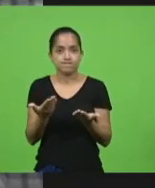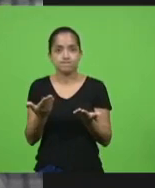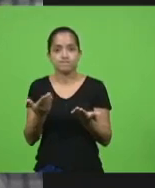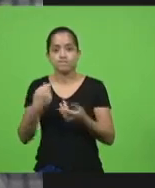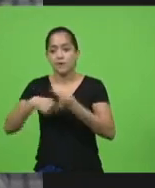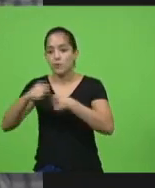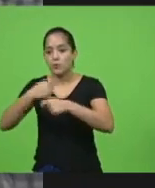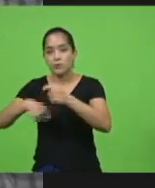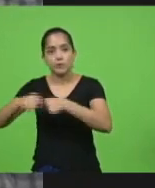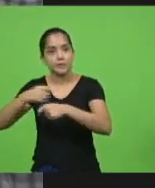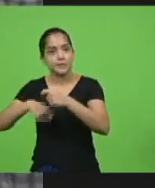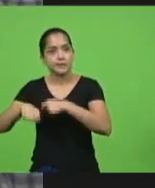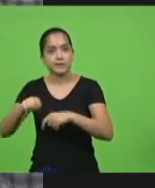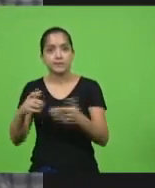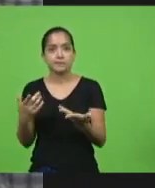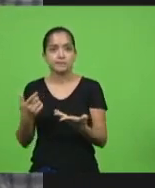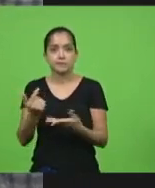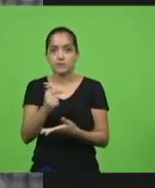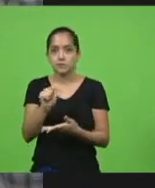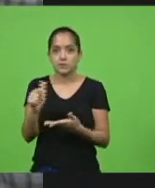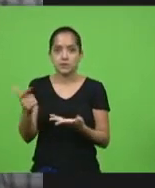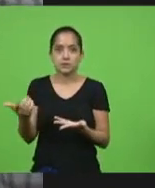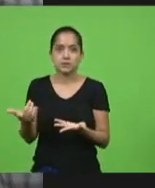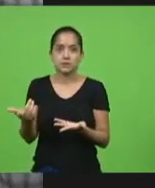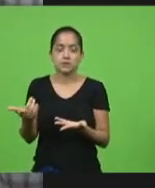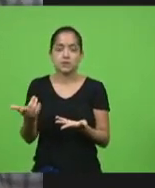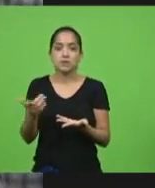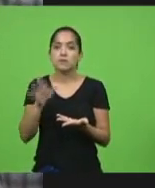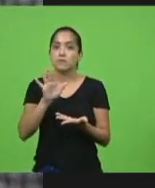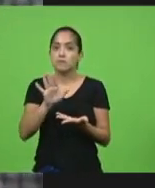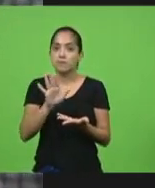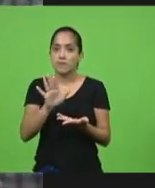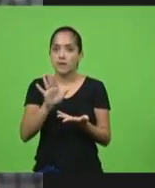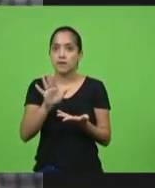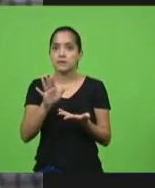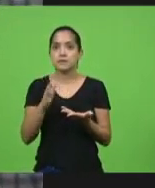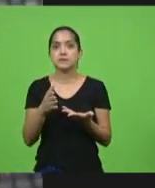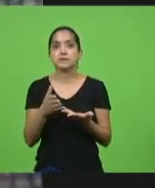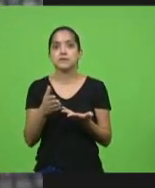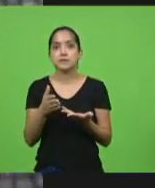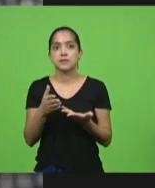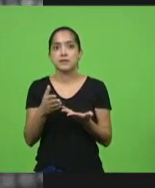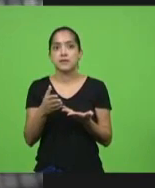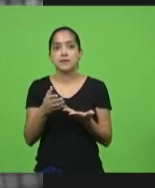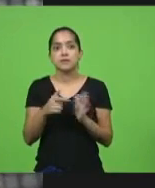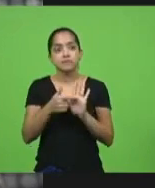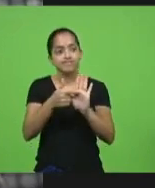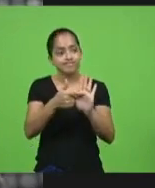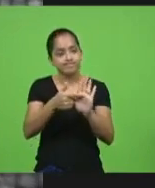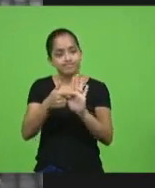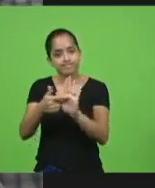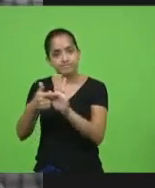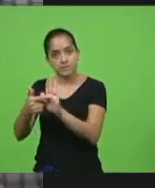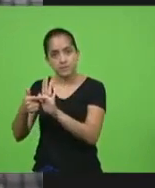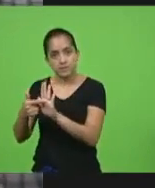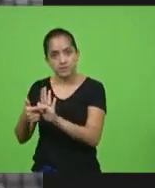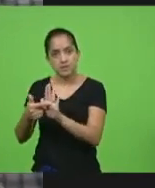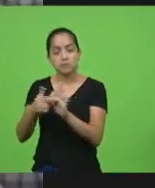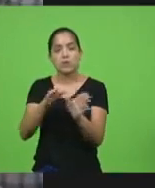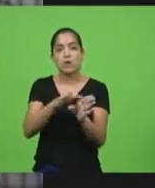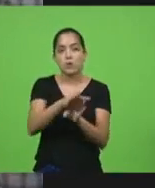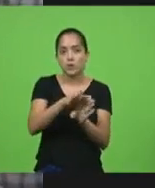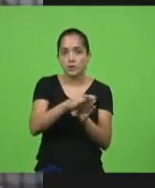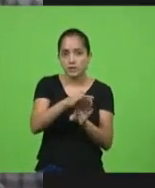foi. Então, que sirva, que nos sirva de exemplo para todos, a orientação